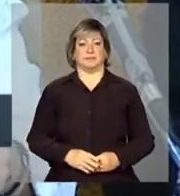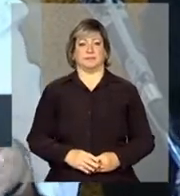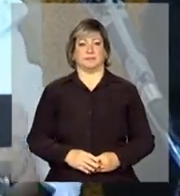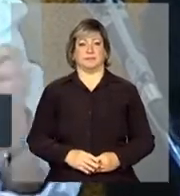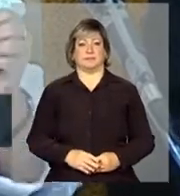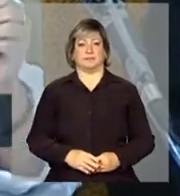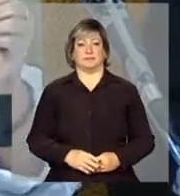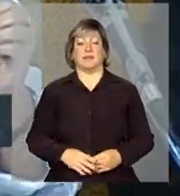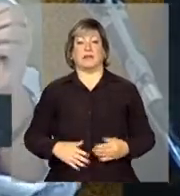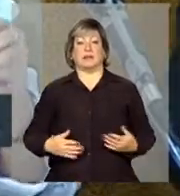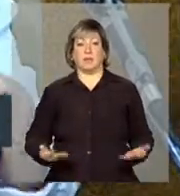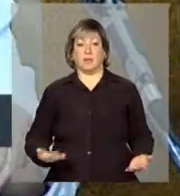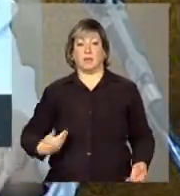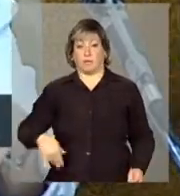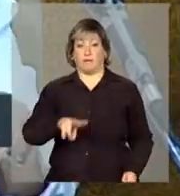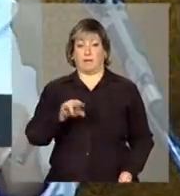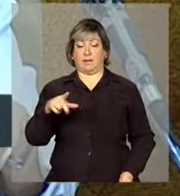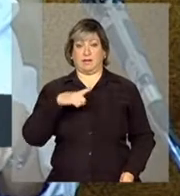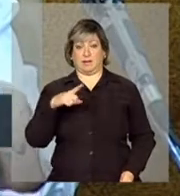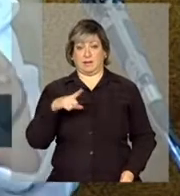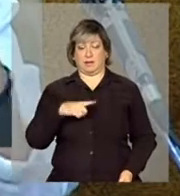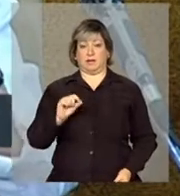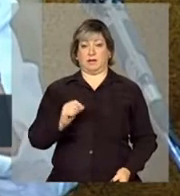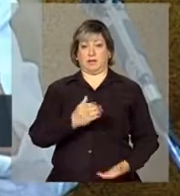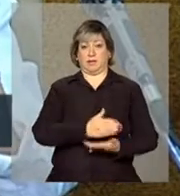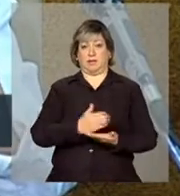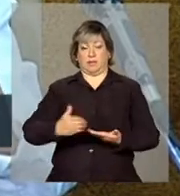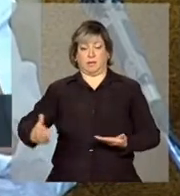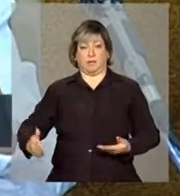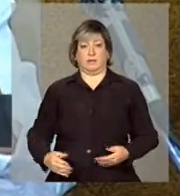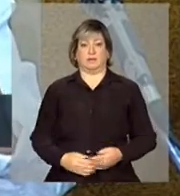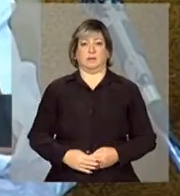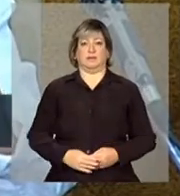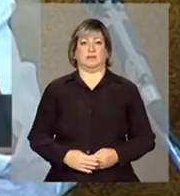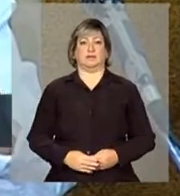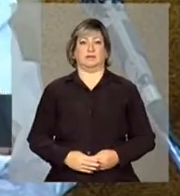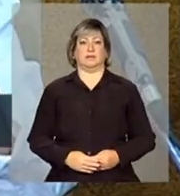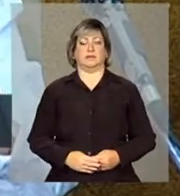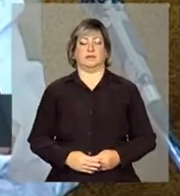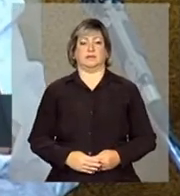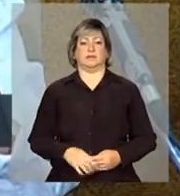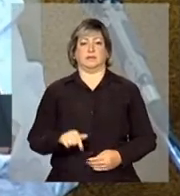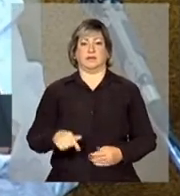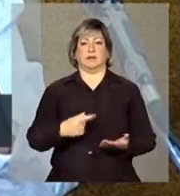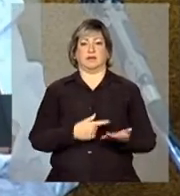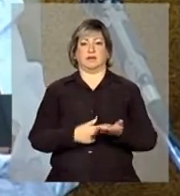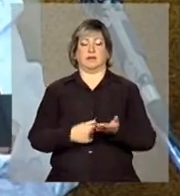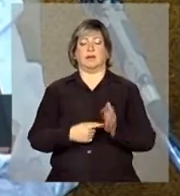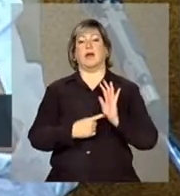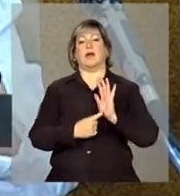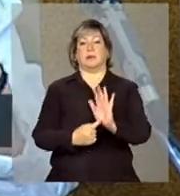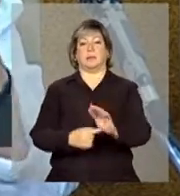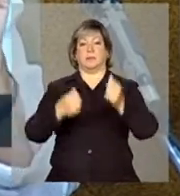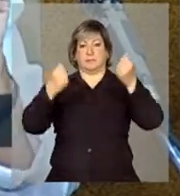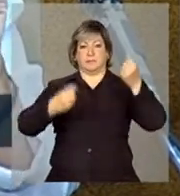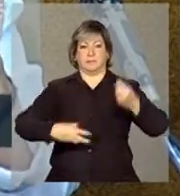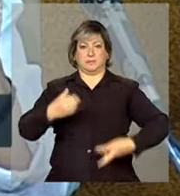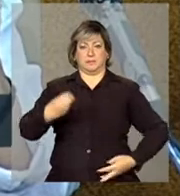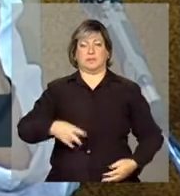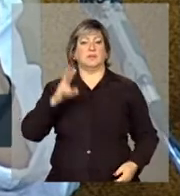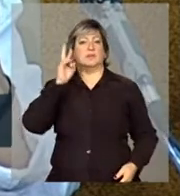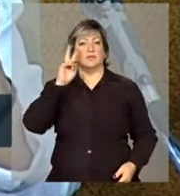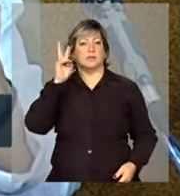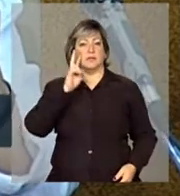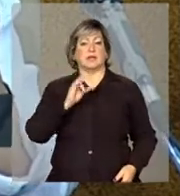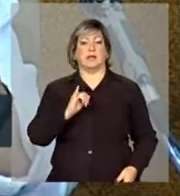Então, teremos, pela ordem, esta apresentação do Ministério da Fazenda sobre